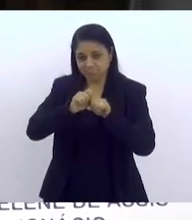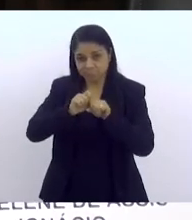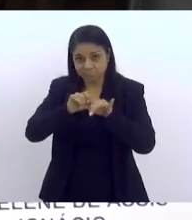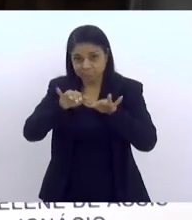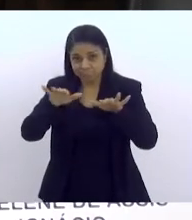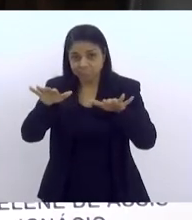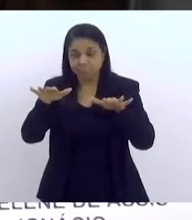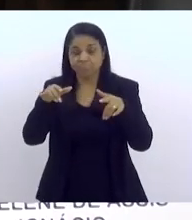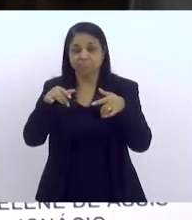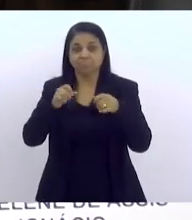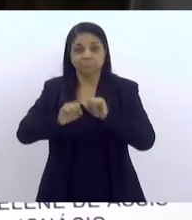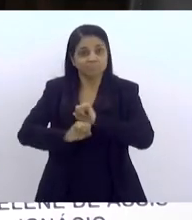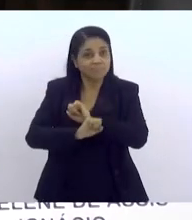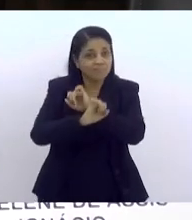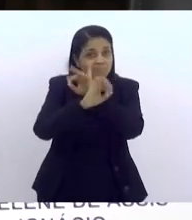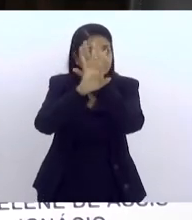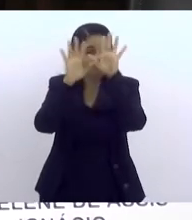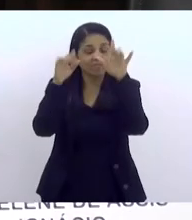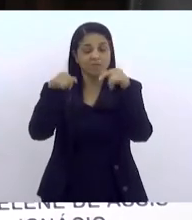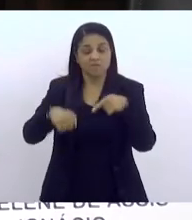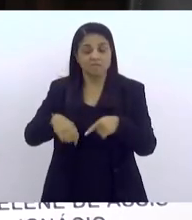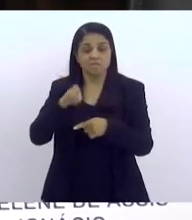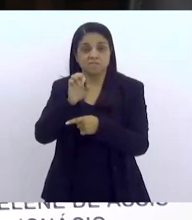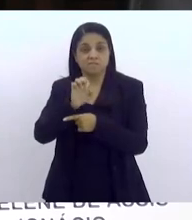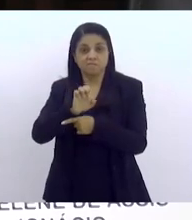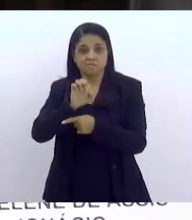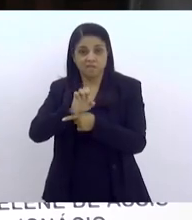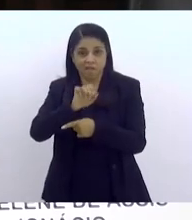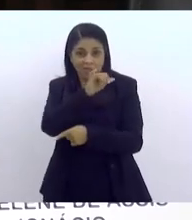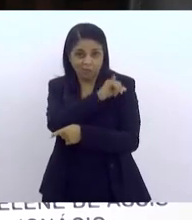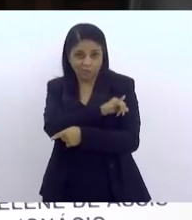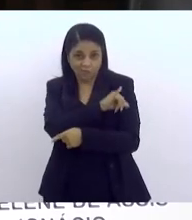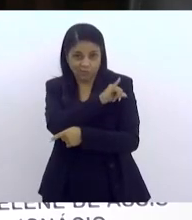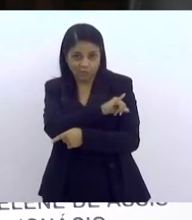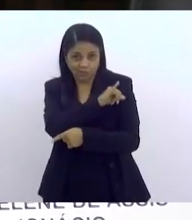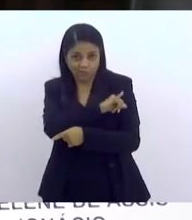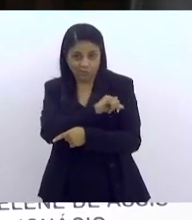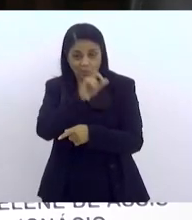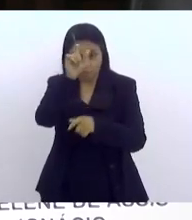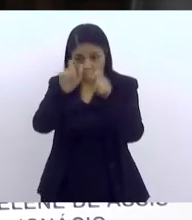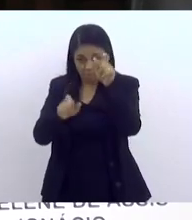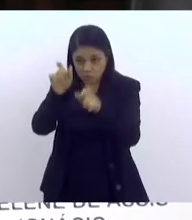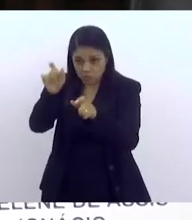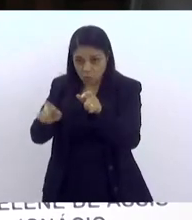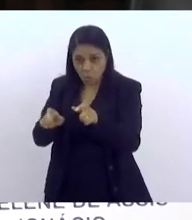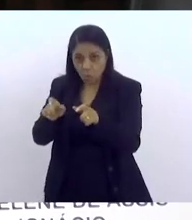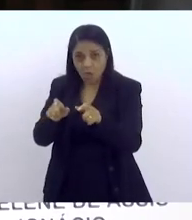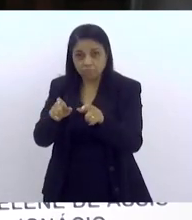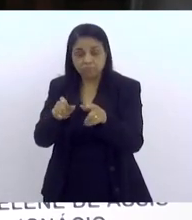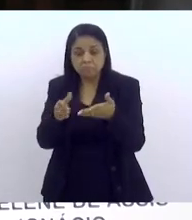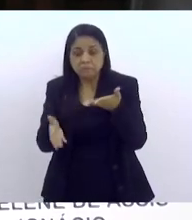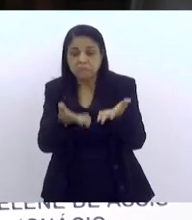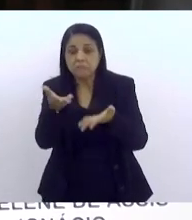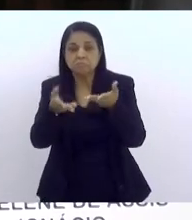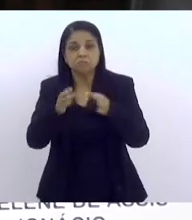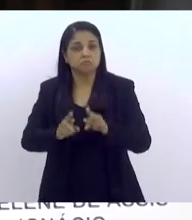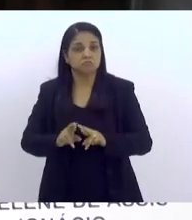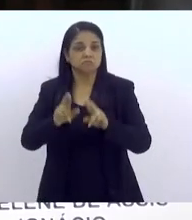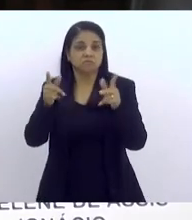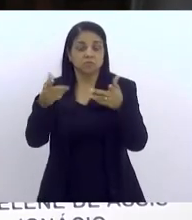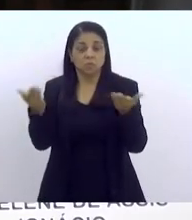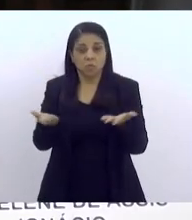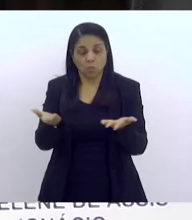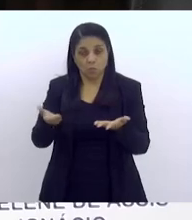porque a gente tem um estado que trata pessoas de forma diferenciada, hoje, na rede